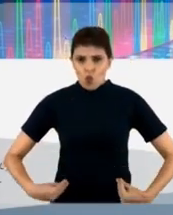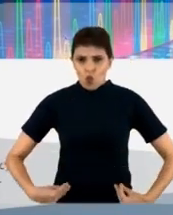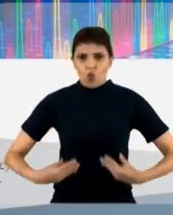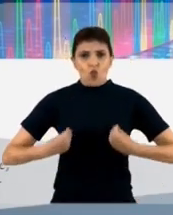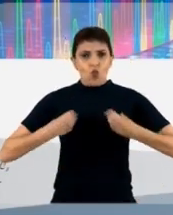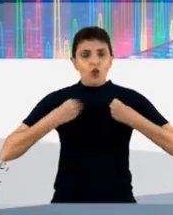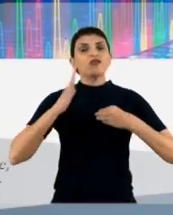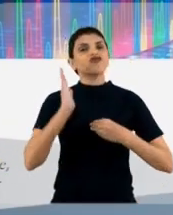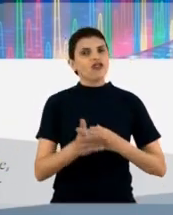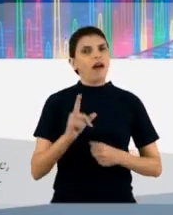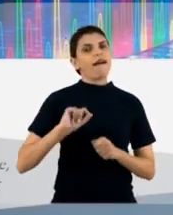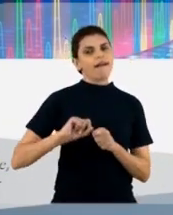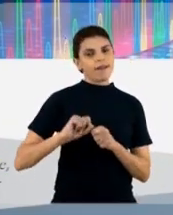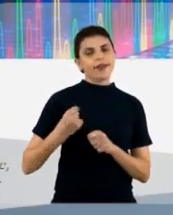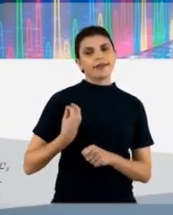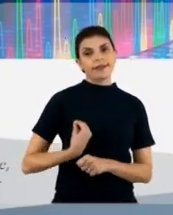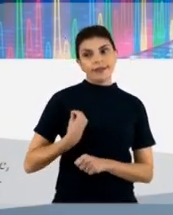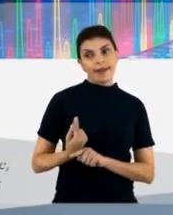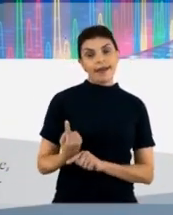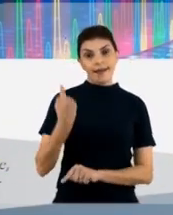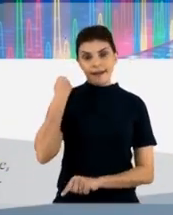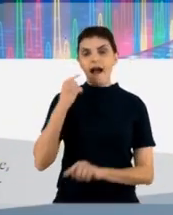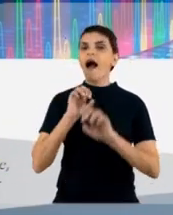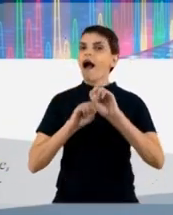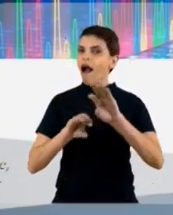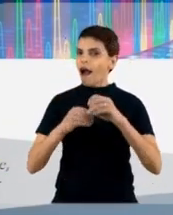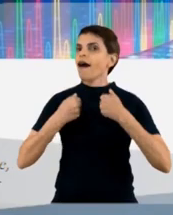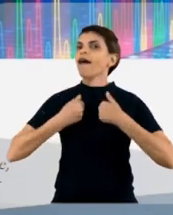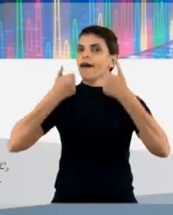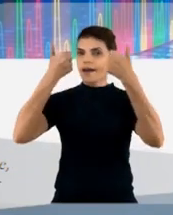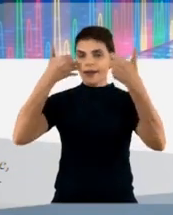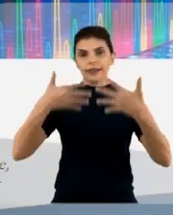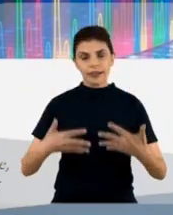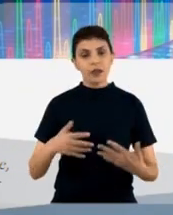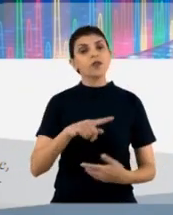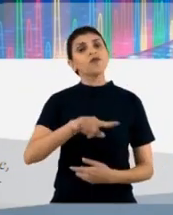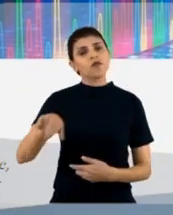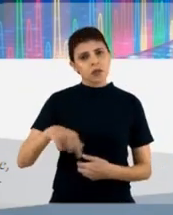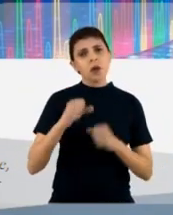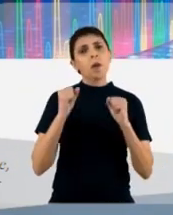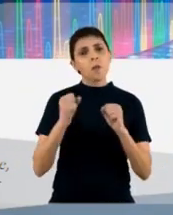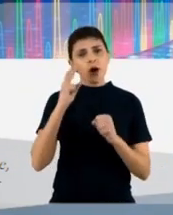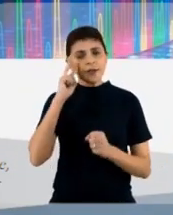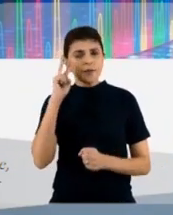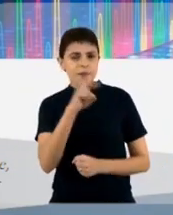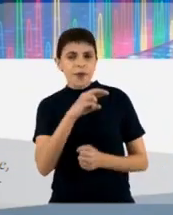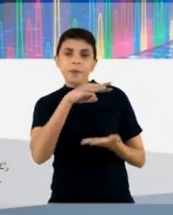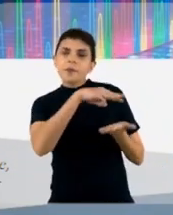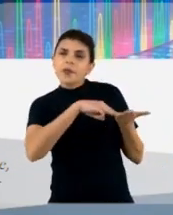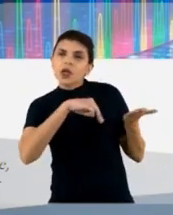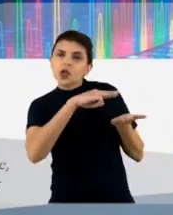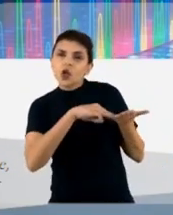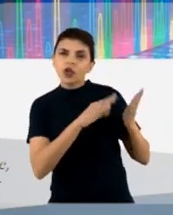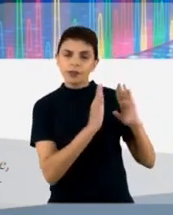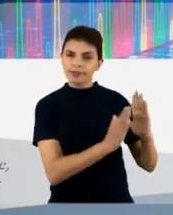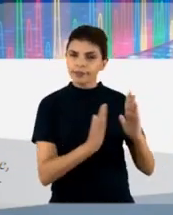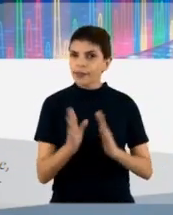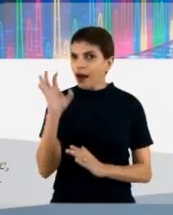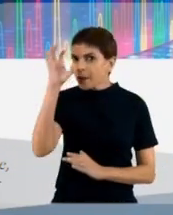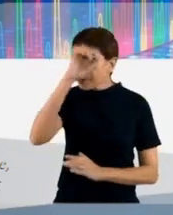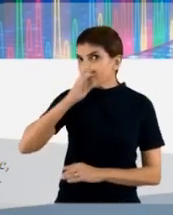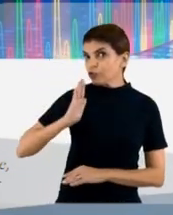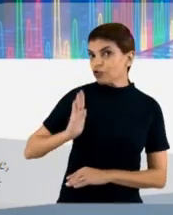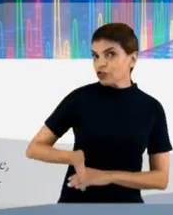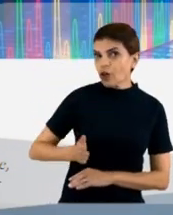vocês já tiveram uma aula sobre isso então vocês a partir daquelas metodologias que vocês